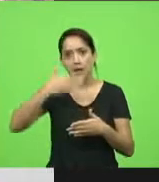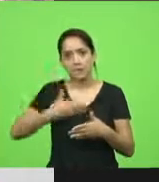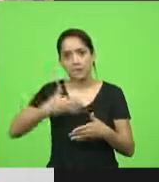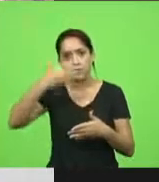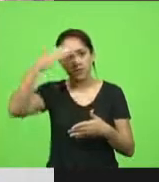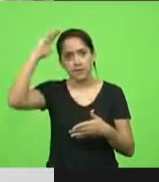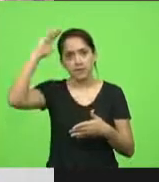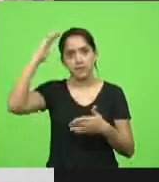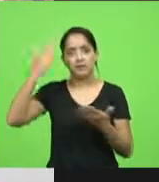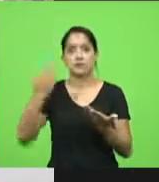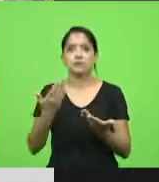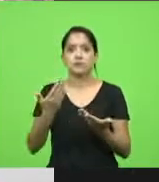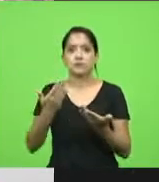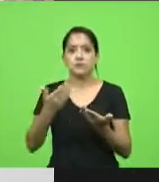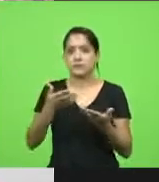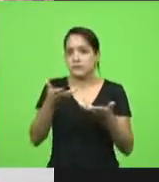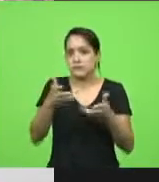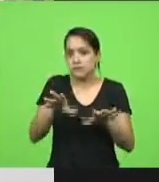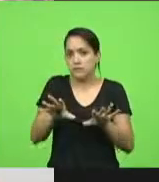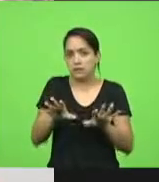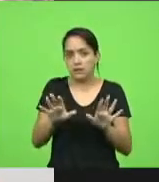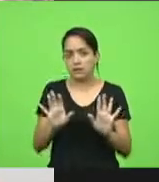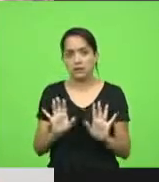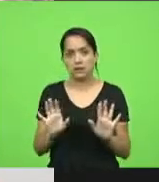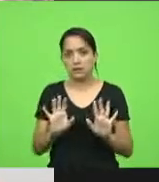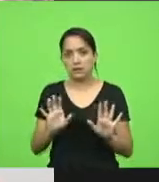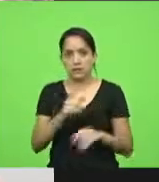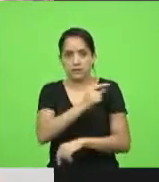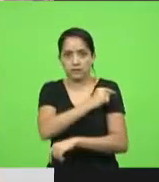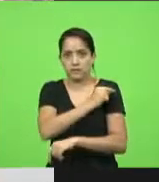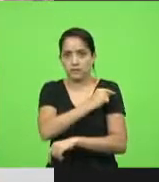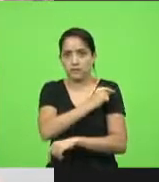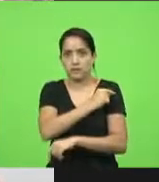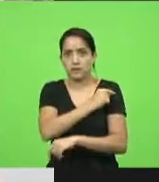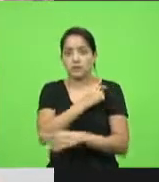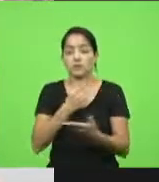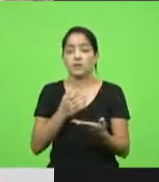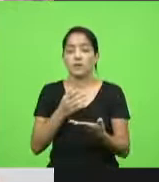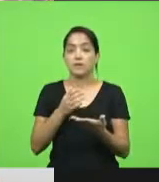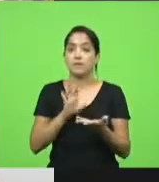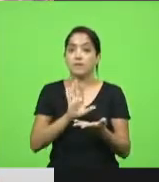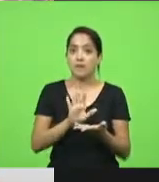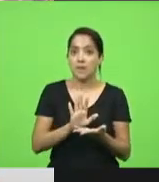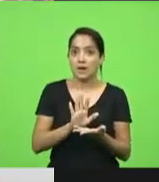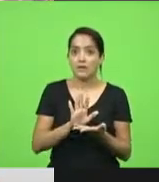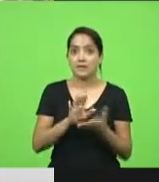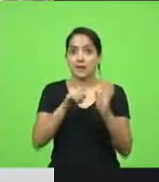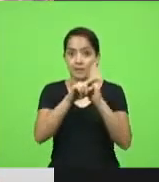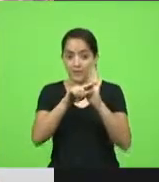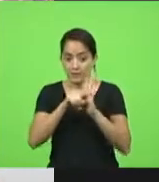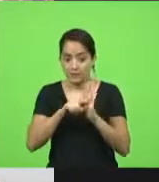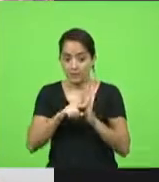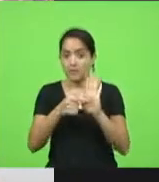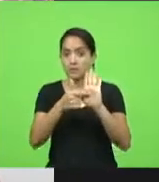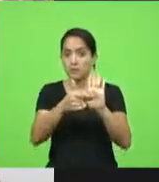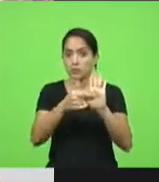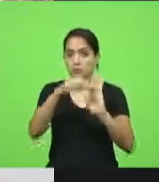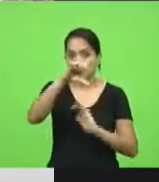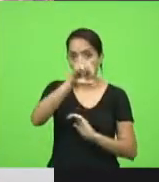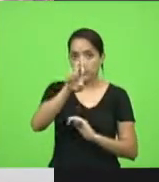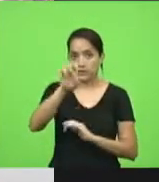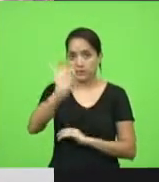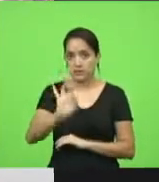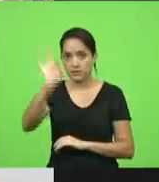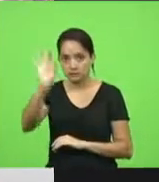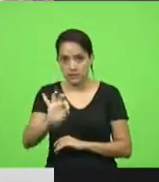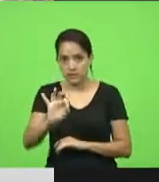alimentações, que não querem, de forma alguma, ser vacinados. No entanto, diz a pesquisa, 95% dos idosos de